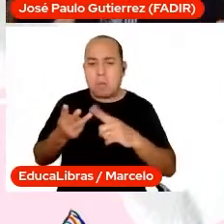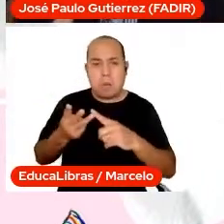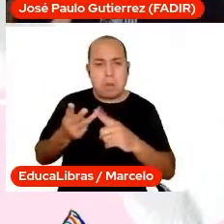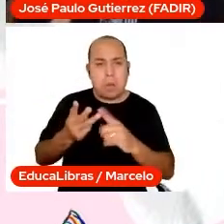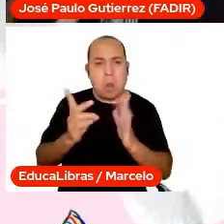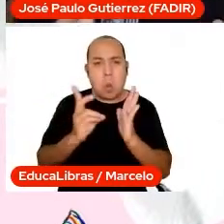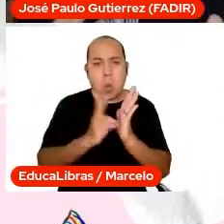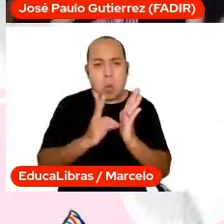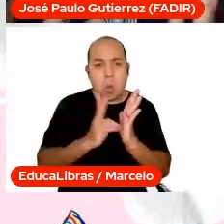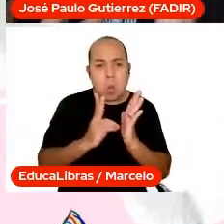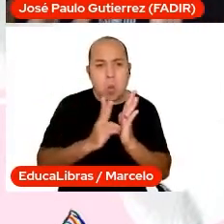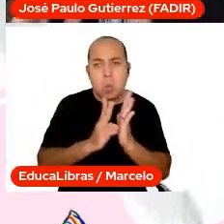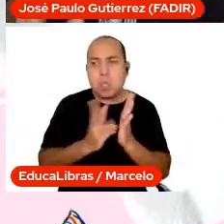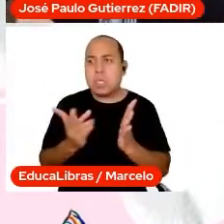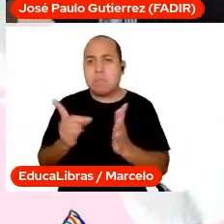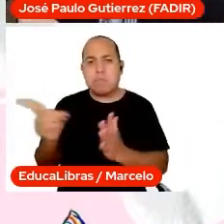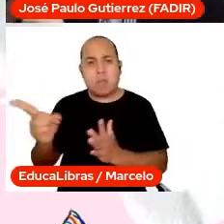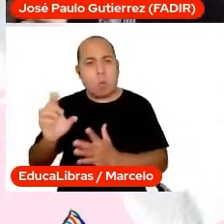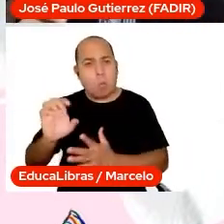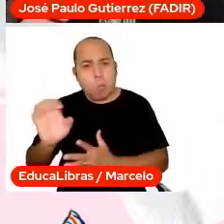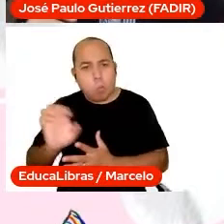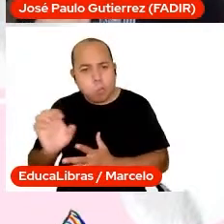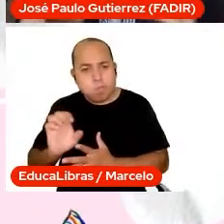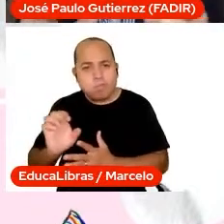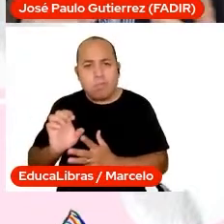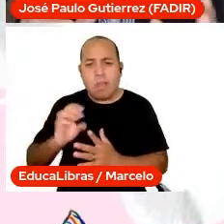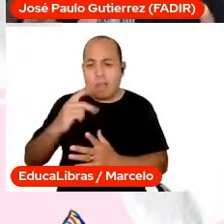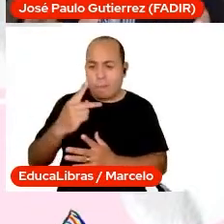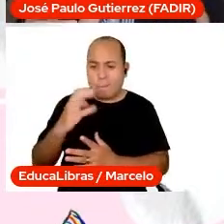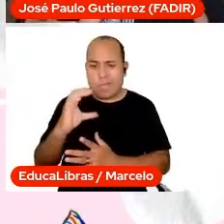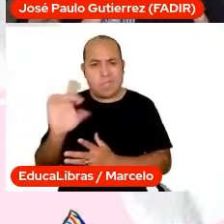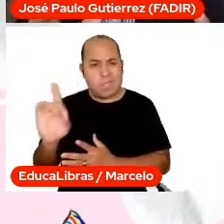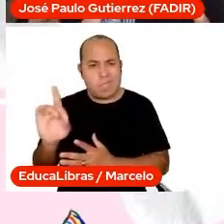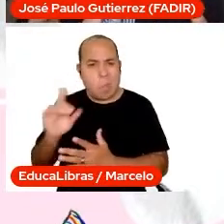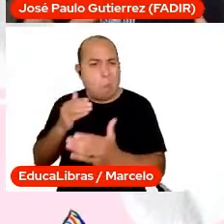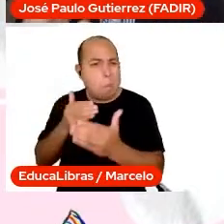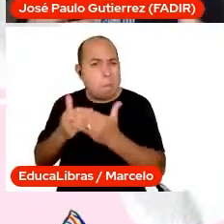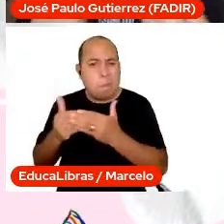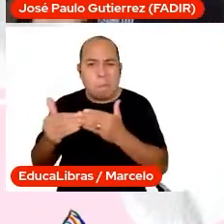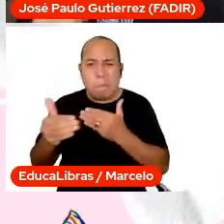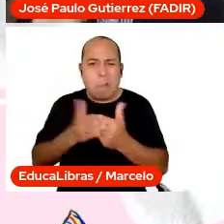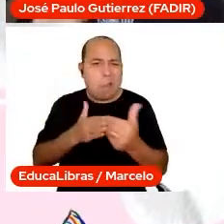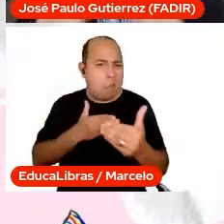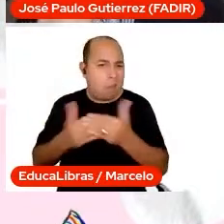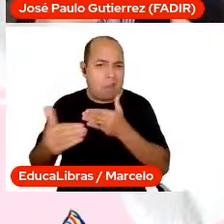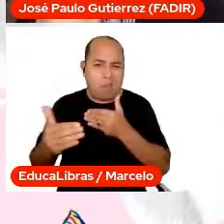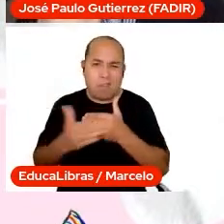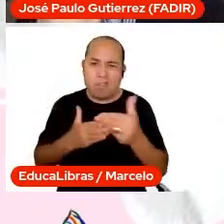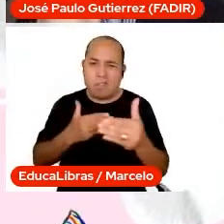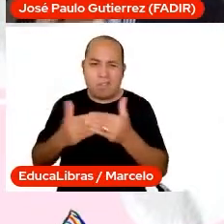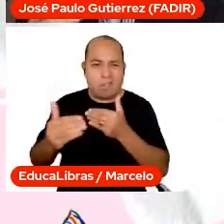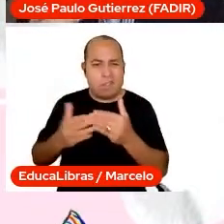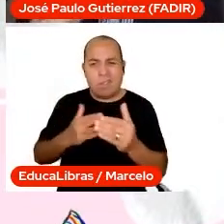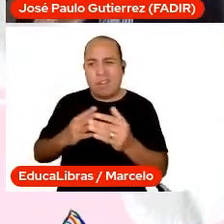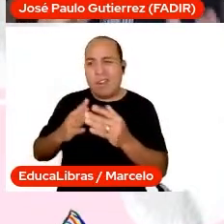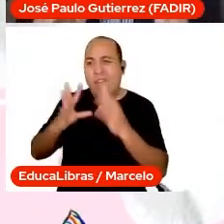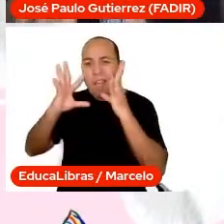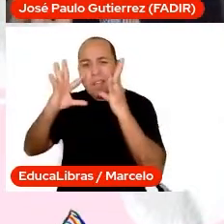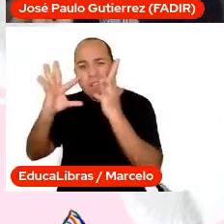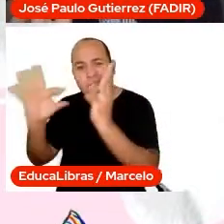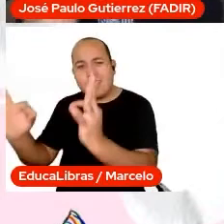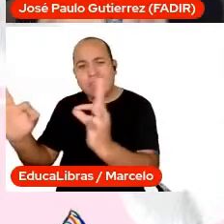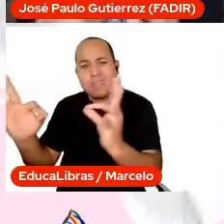cigano, se é pessoa com deficiência. Esse sistema de lealdade, ele nos trouxe um grande ensinamento, porque,